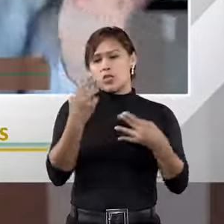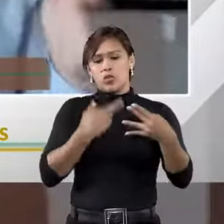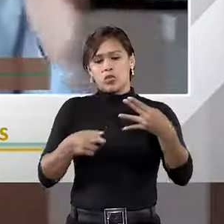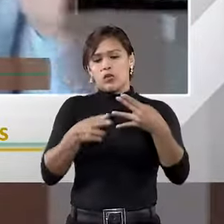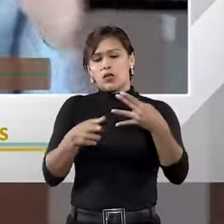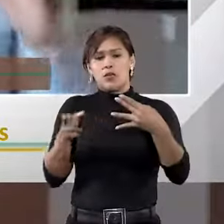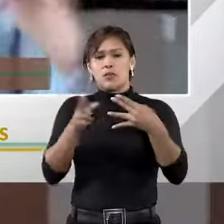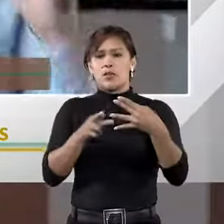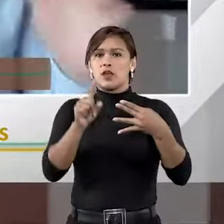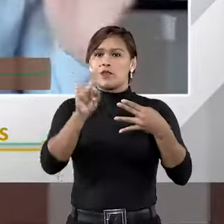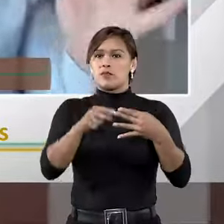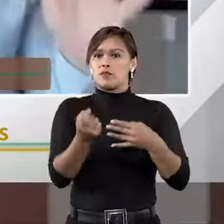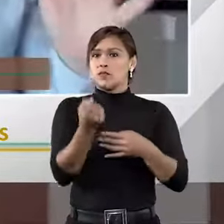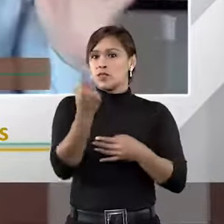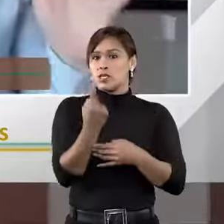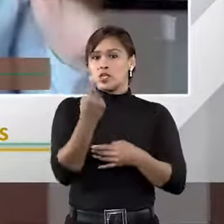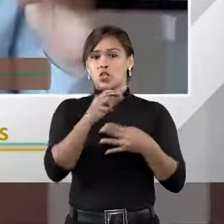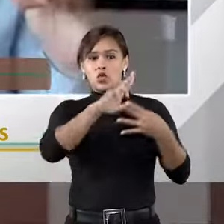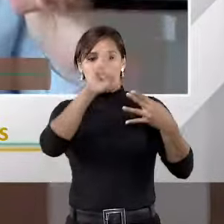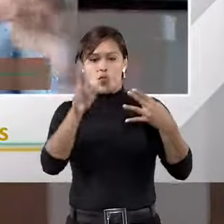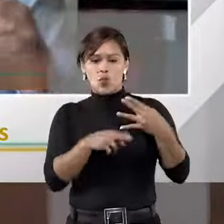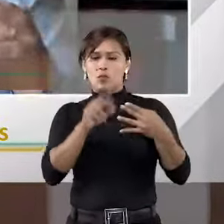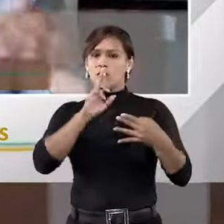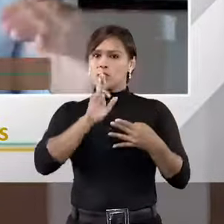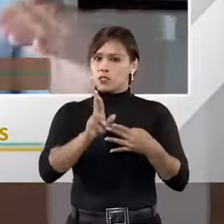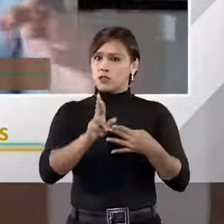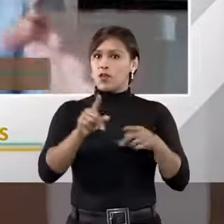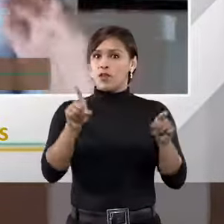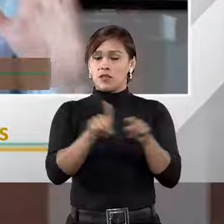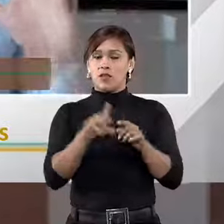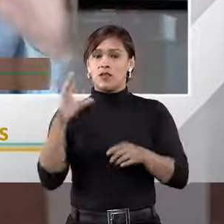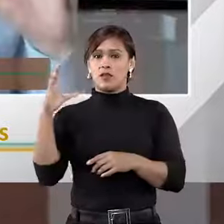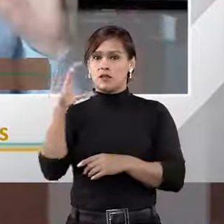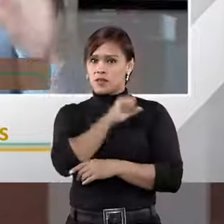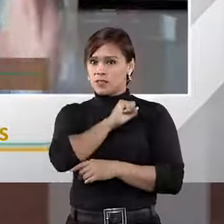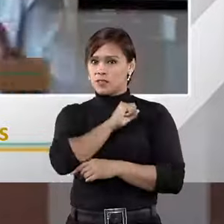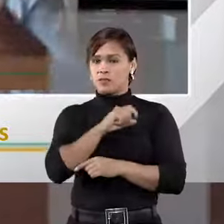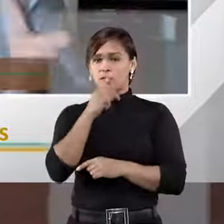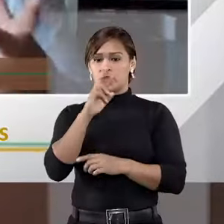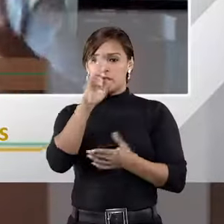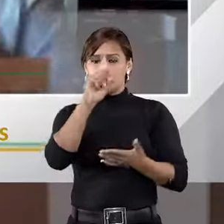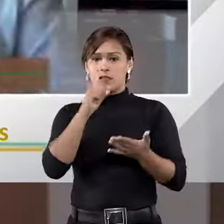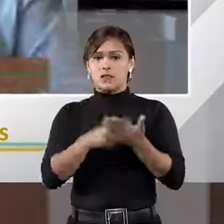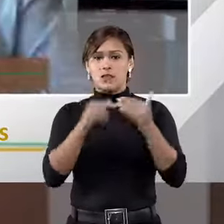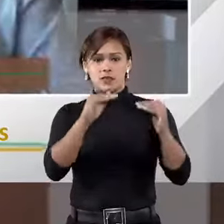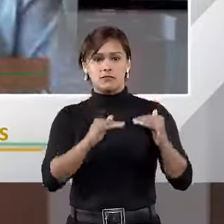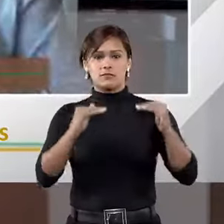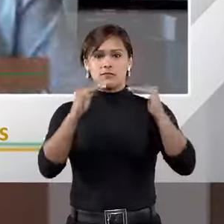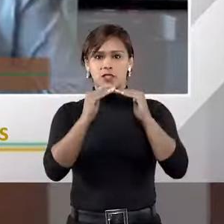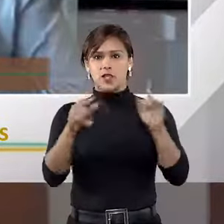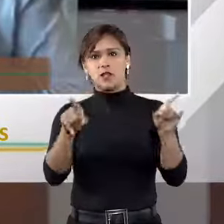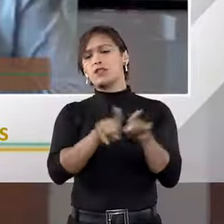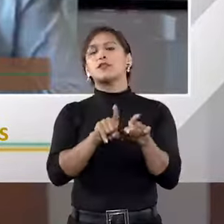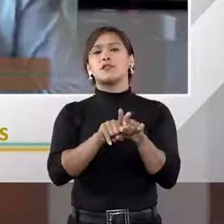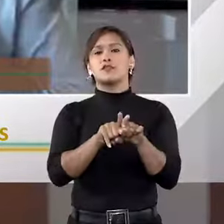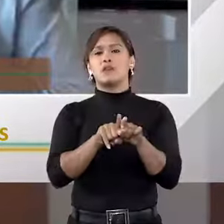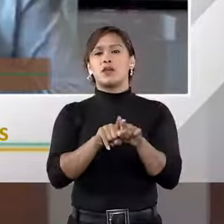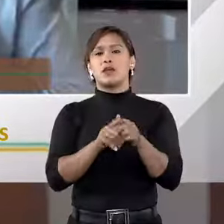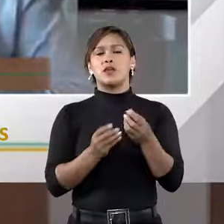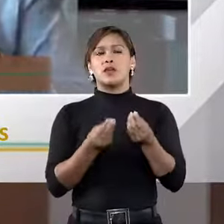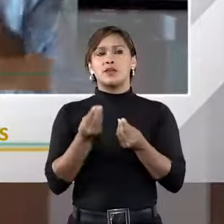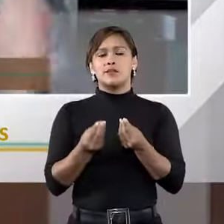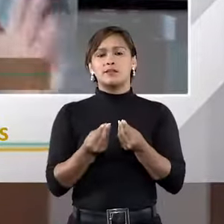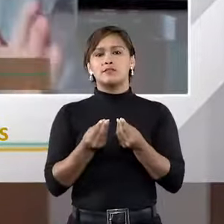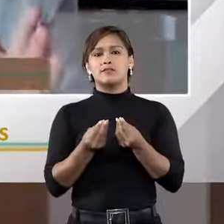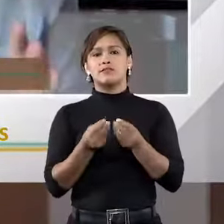arbitrárias. Vão pensando em uma instância só. Portanto, é mais rápido e a decisão se estabiliza também de modo mais